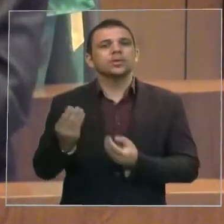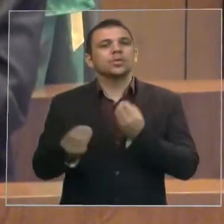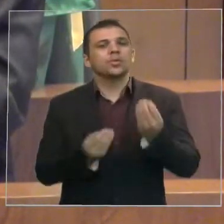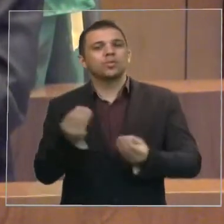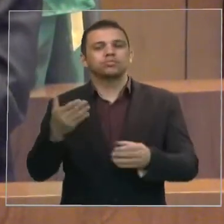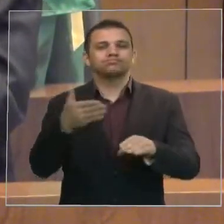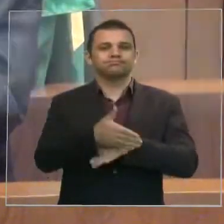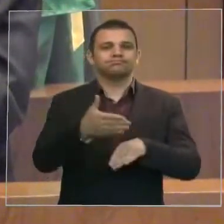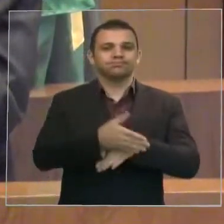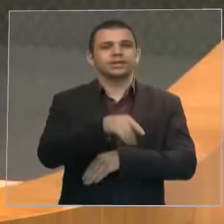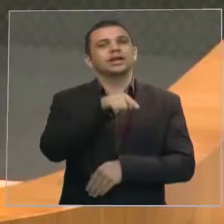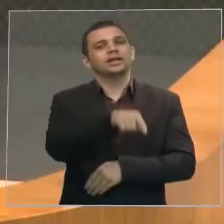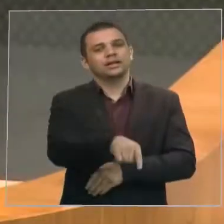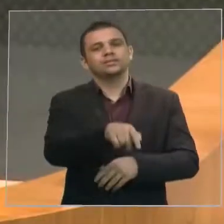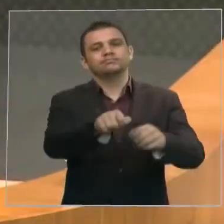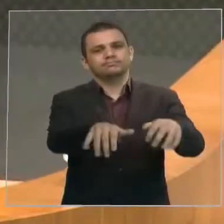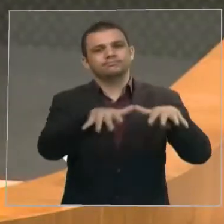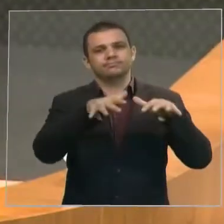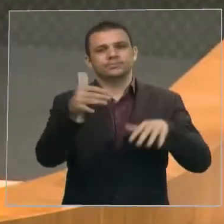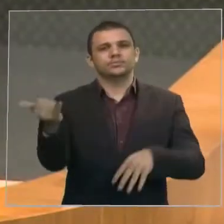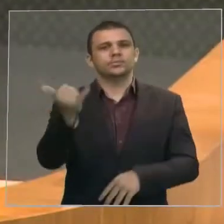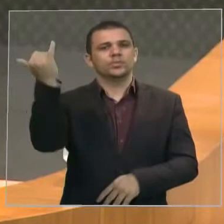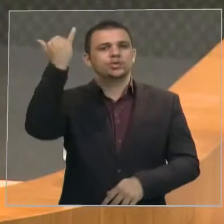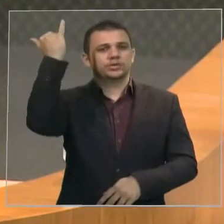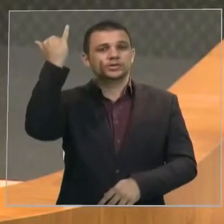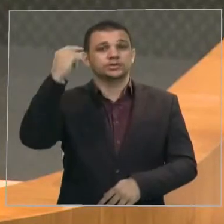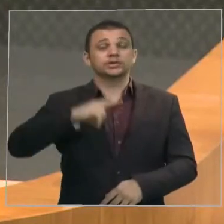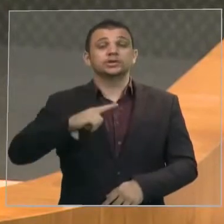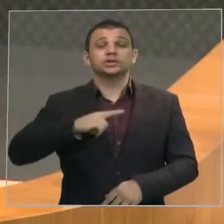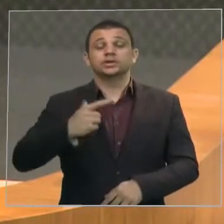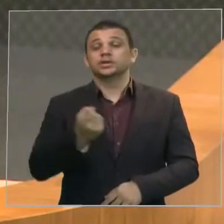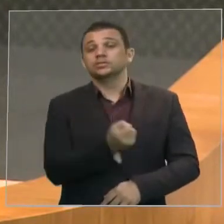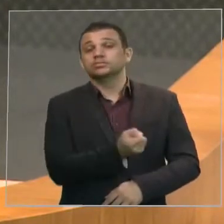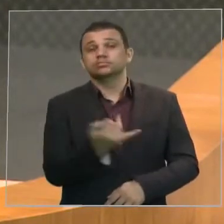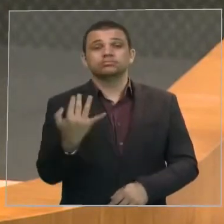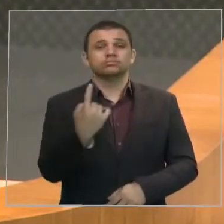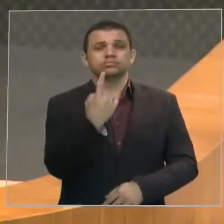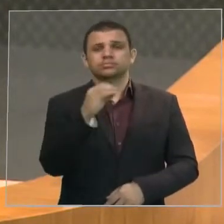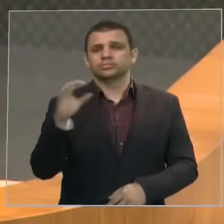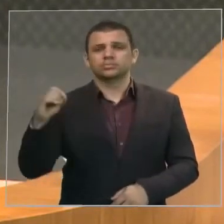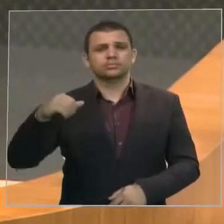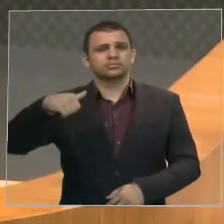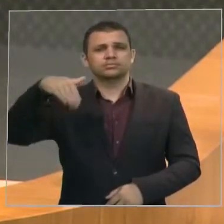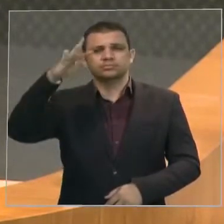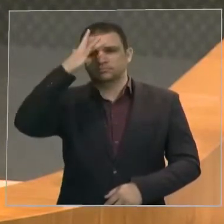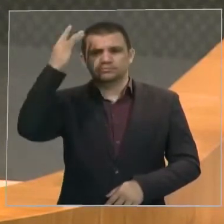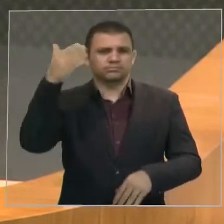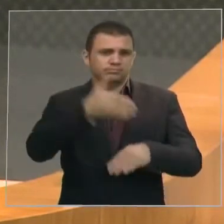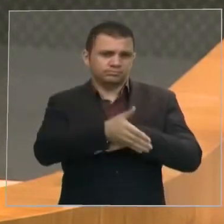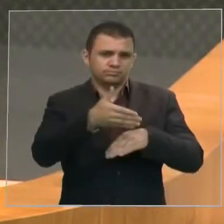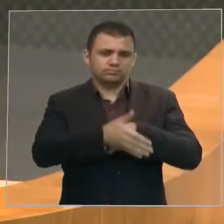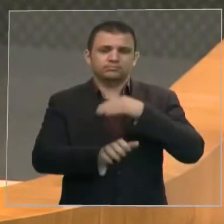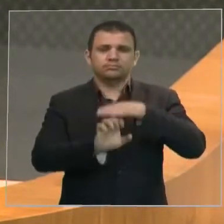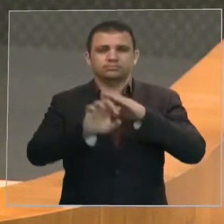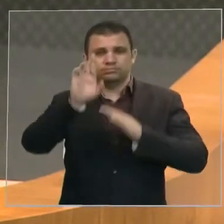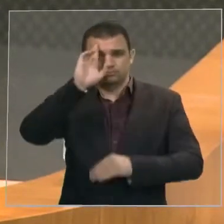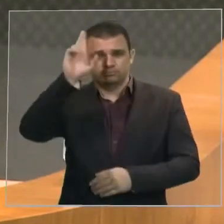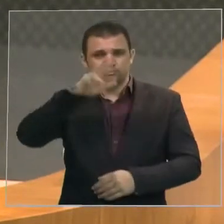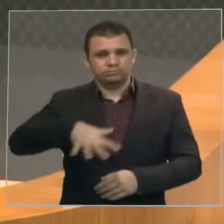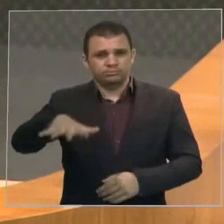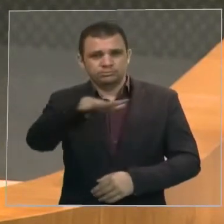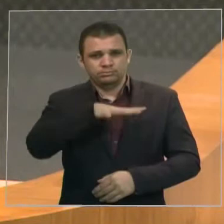naquele grande evento que contou com centenas de participações de vários empreendedores do agronegócio,